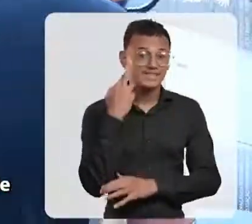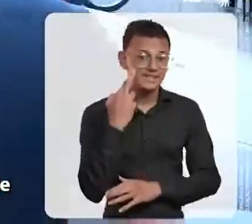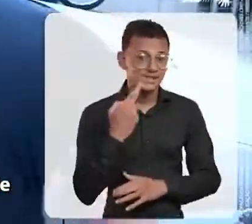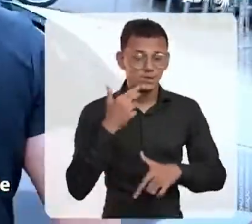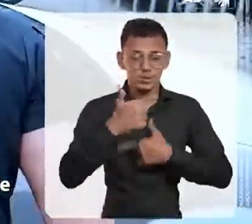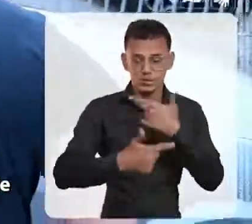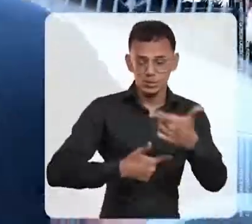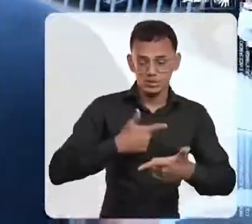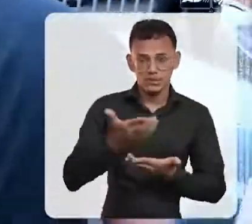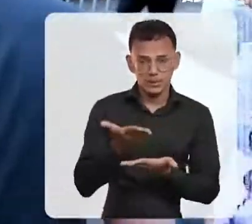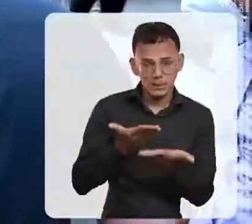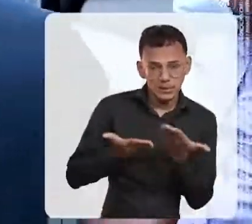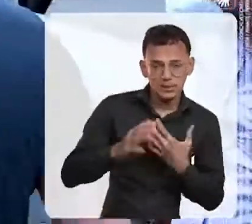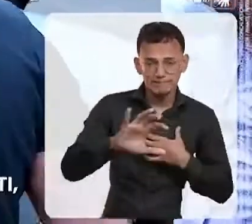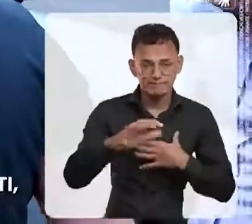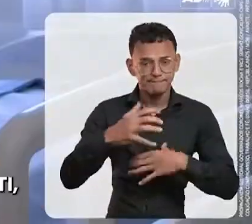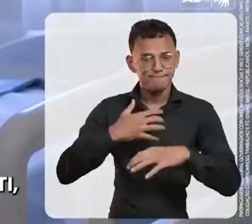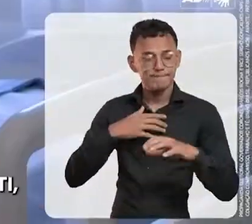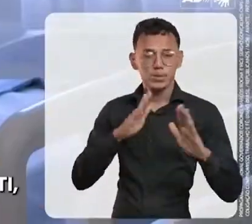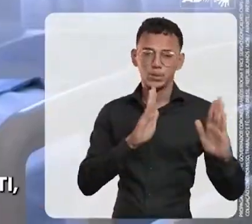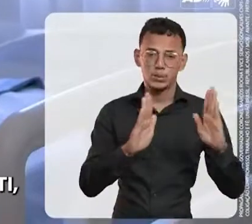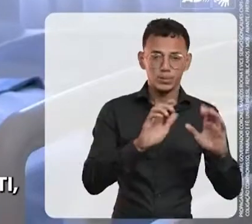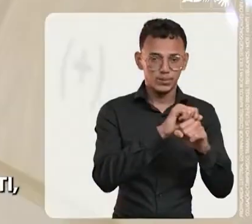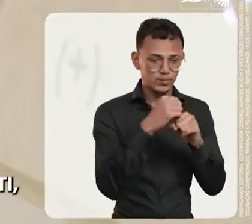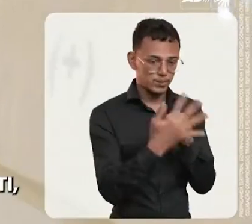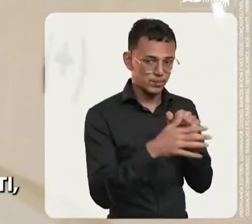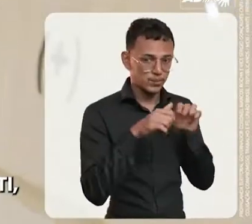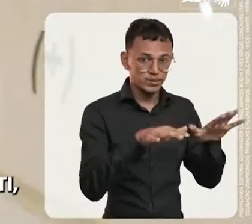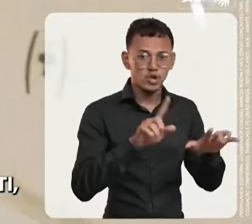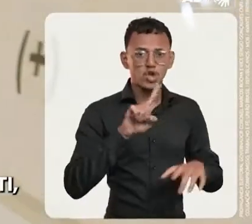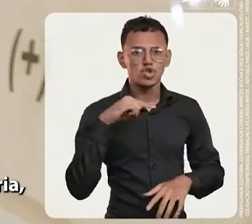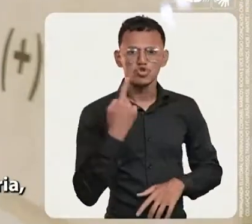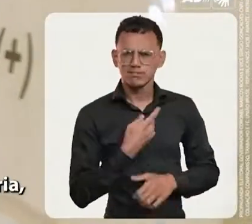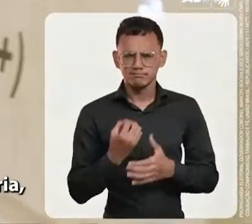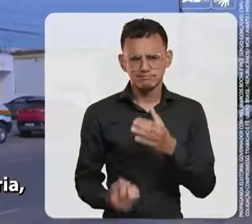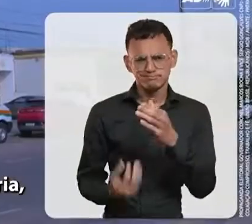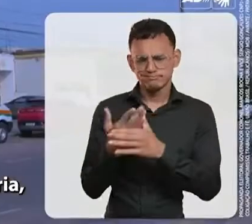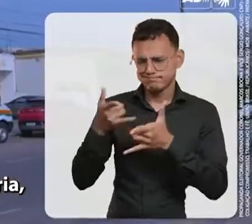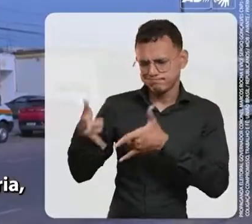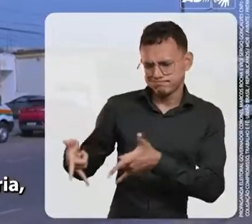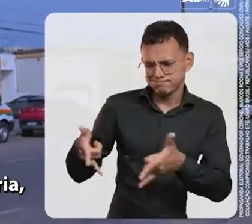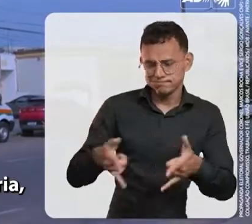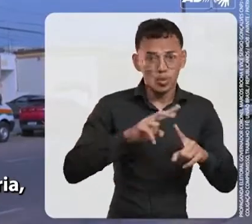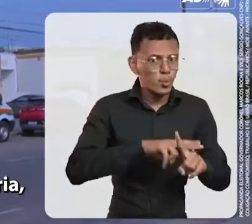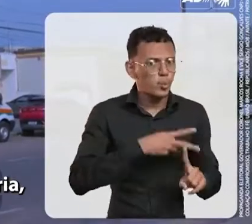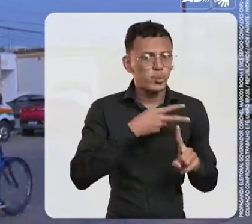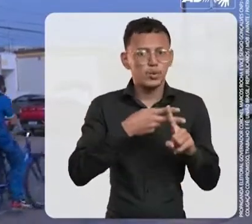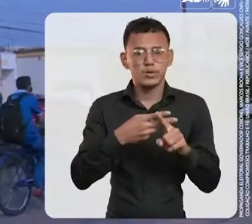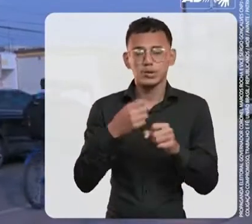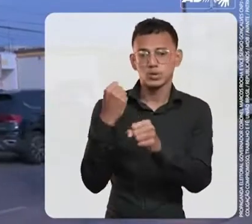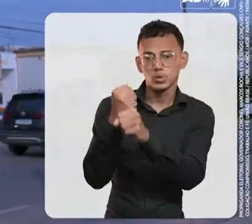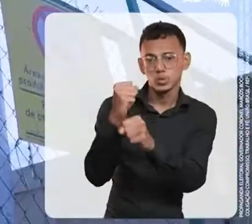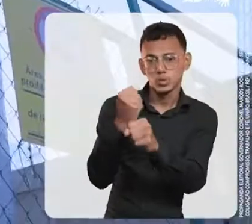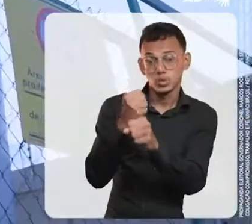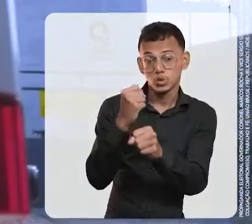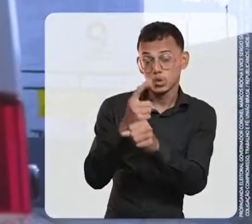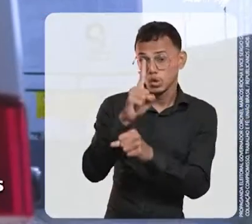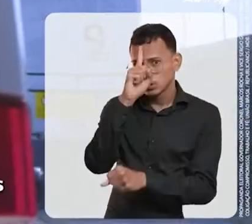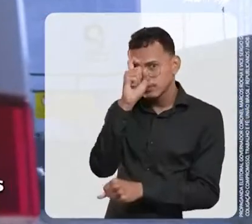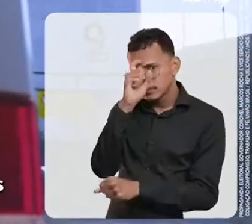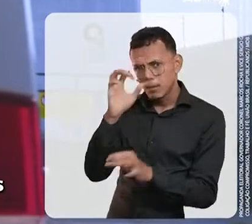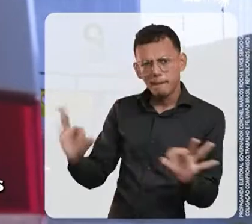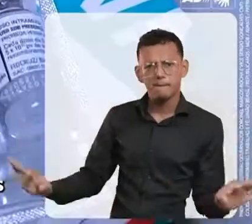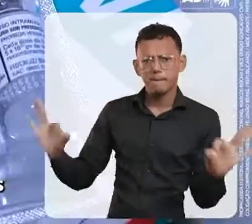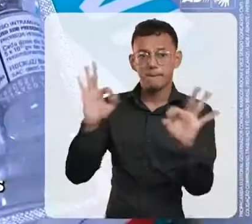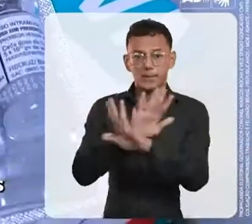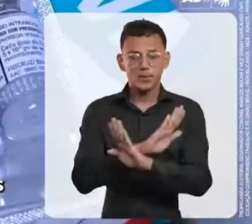humanizada da saúde durante a pandemia. Mas que dobramos os leitos de UTI, adquirimos um hospital de alvenaria com usina de oxigênio